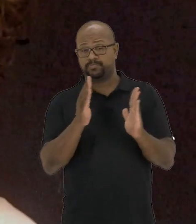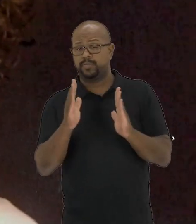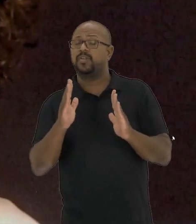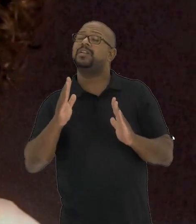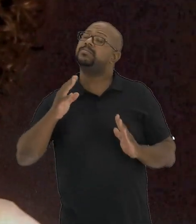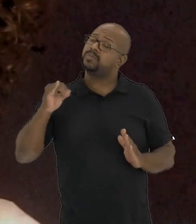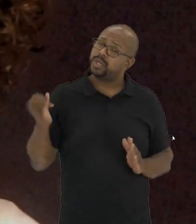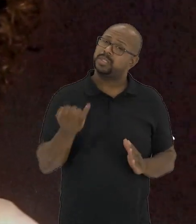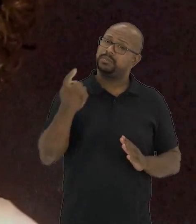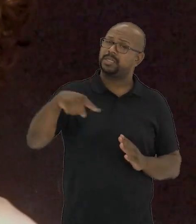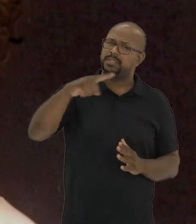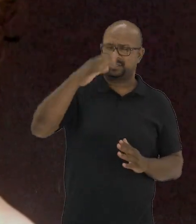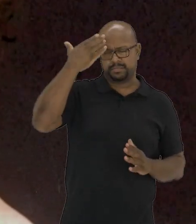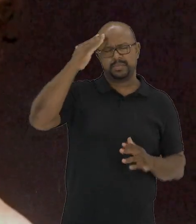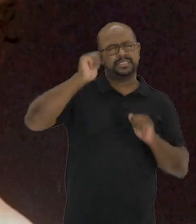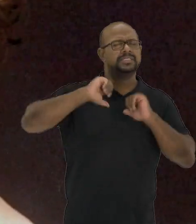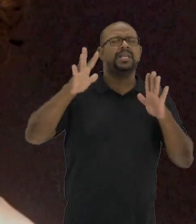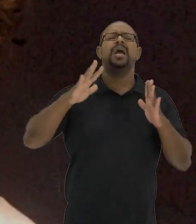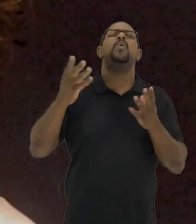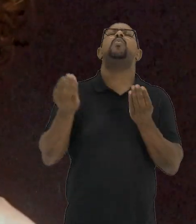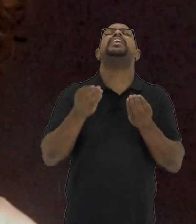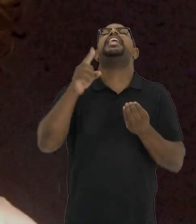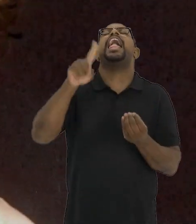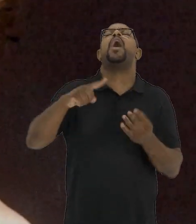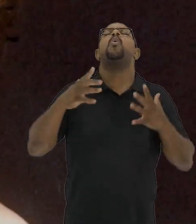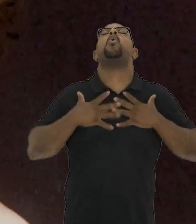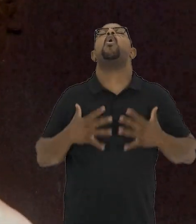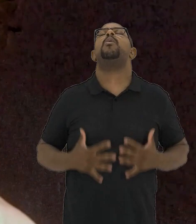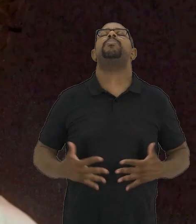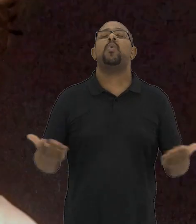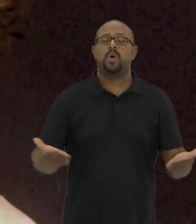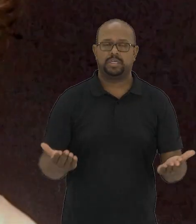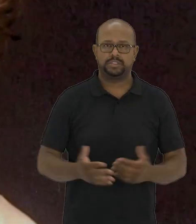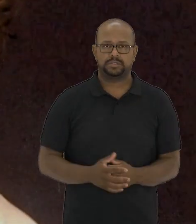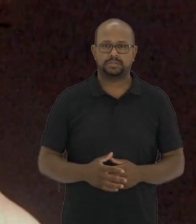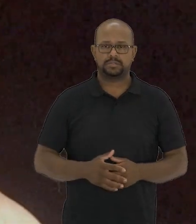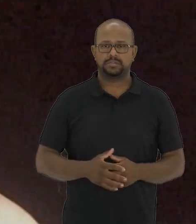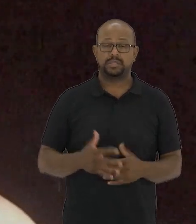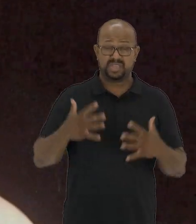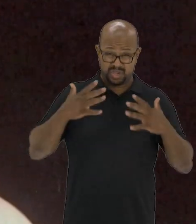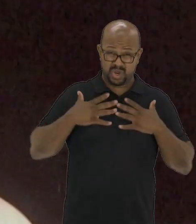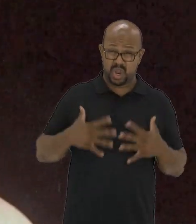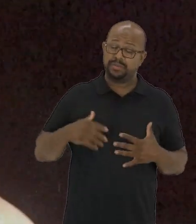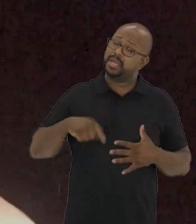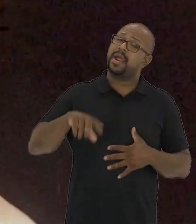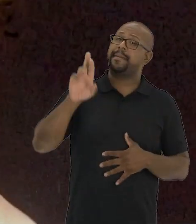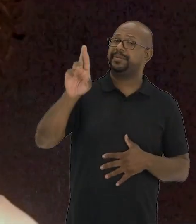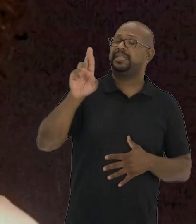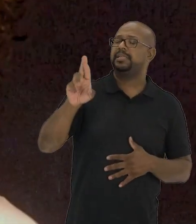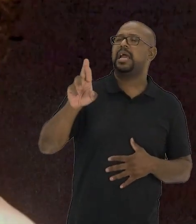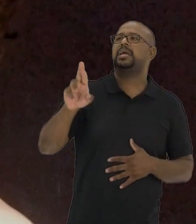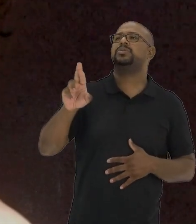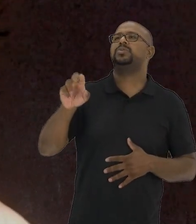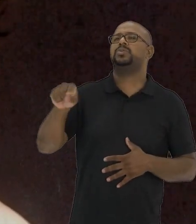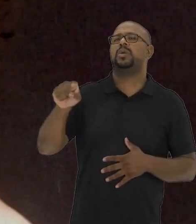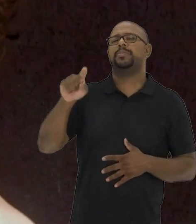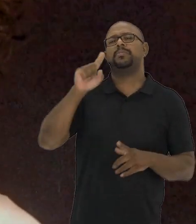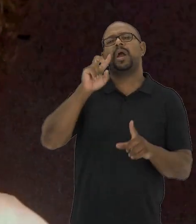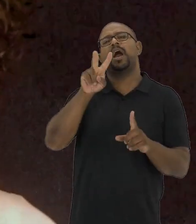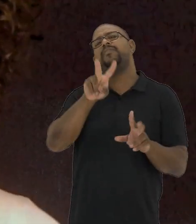que foram fundamentais para que pensássemos as noções de corpo na atualidade. Os corpos que até então eram